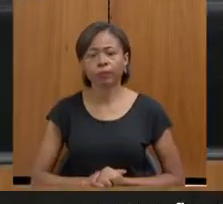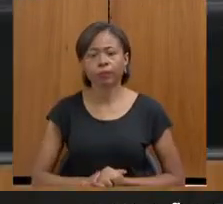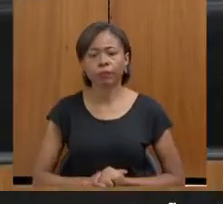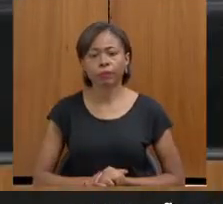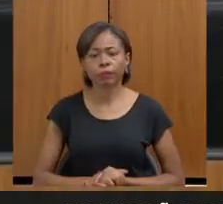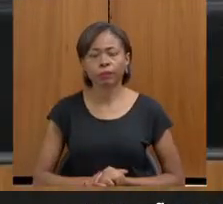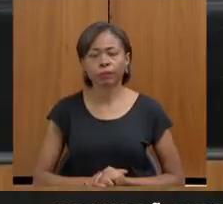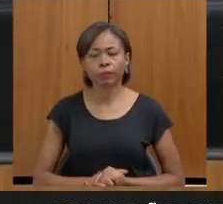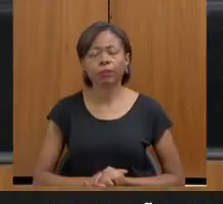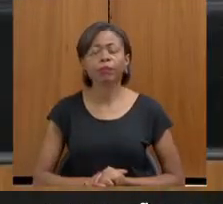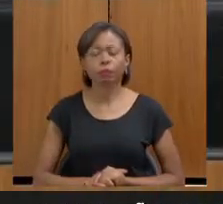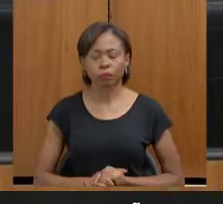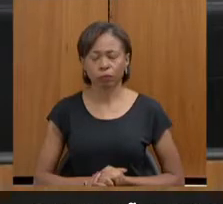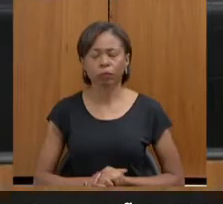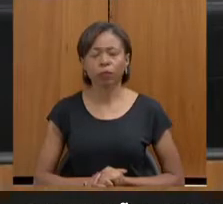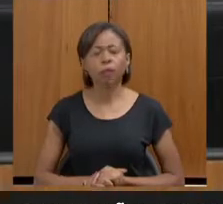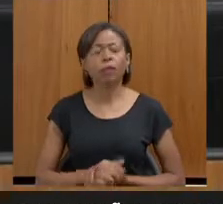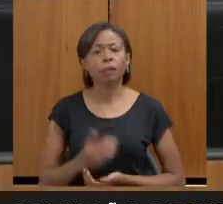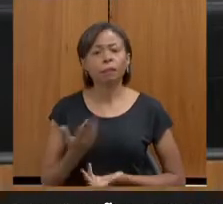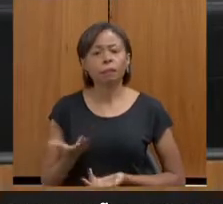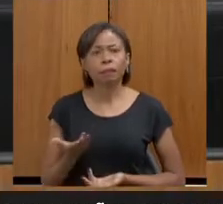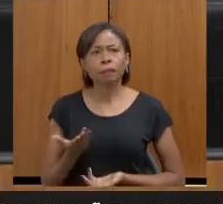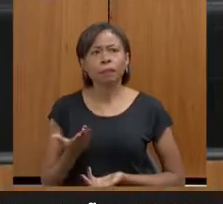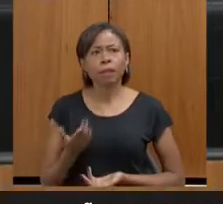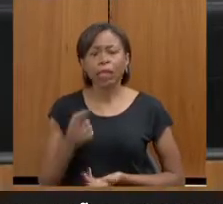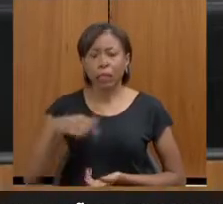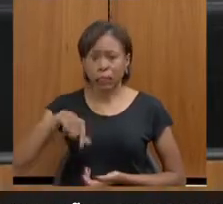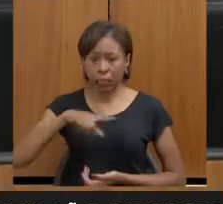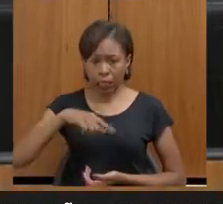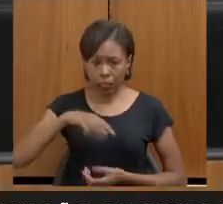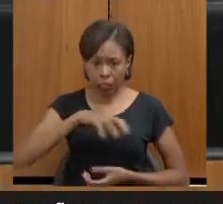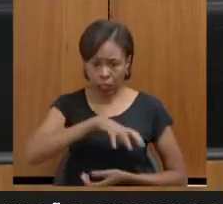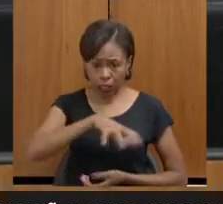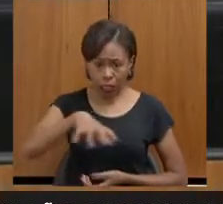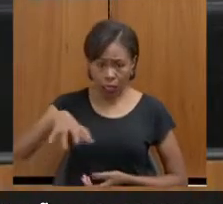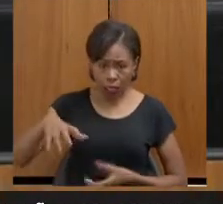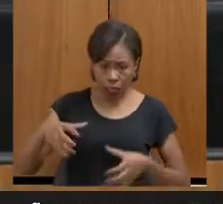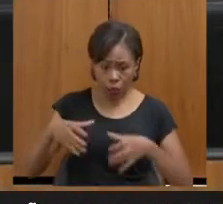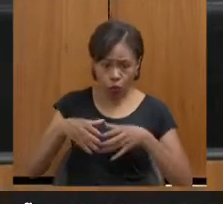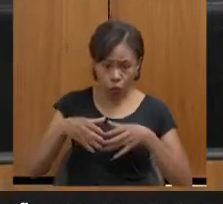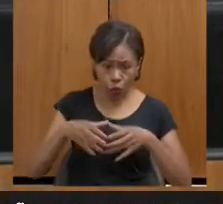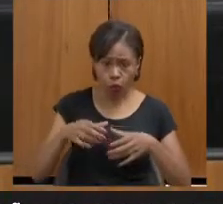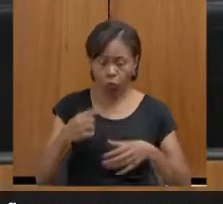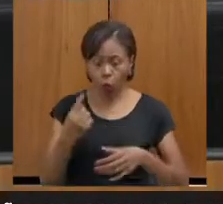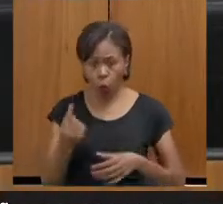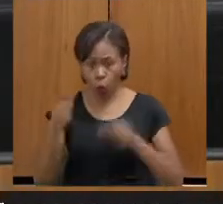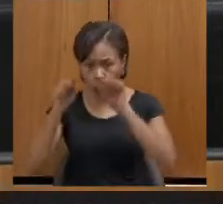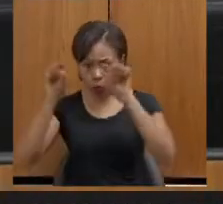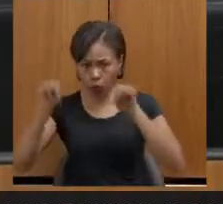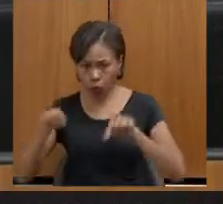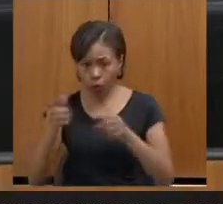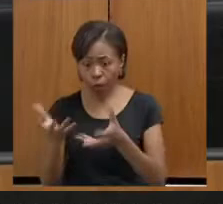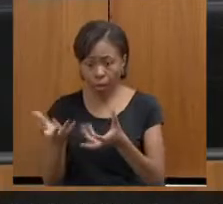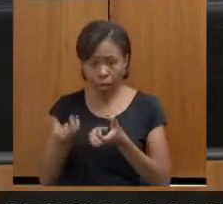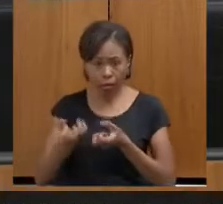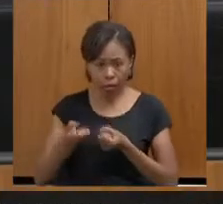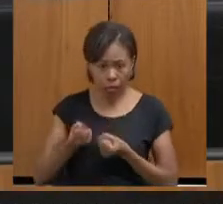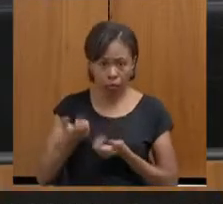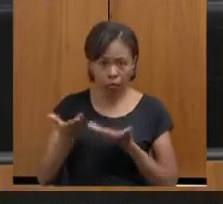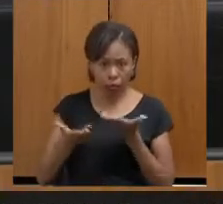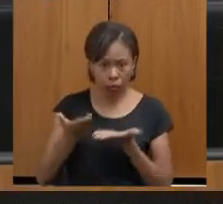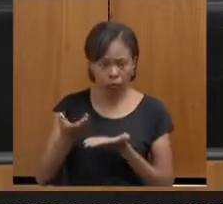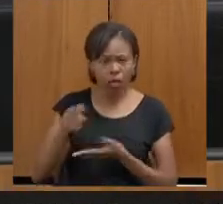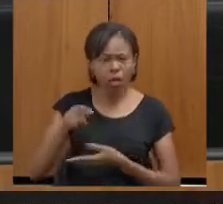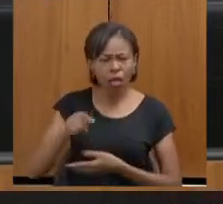Aí, Renata, nessa equipe de plantão que tem um servidor para acolhimento, esse servidor é